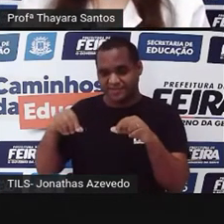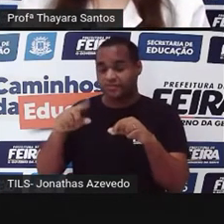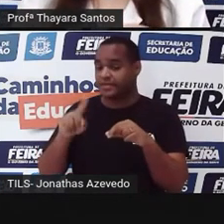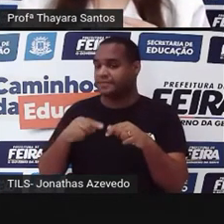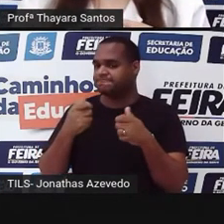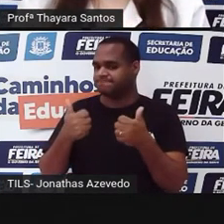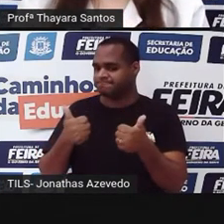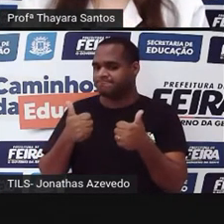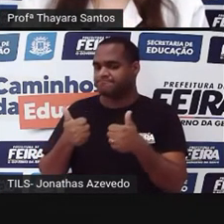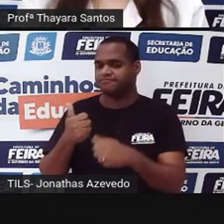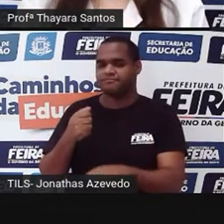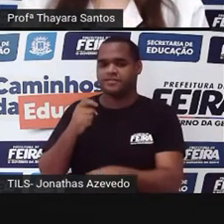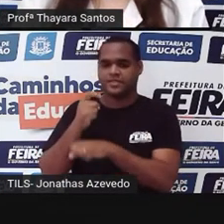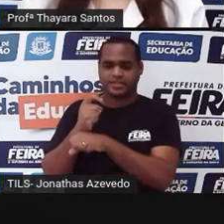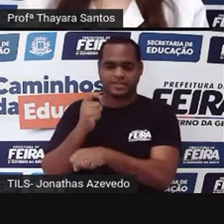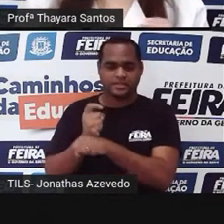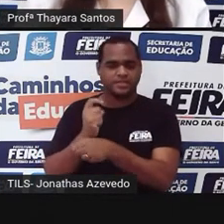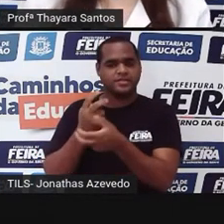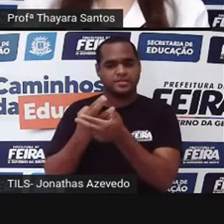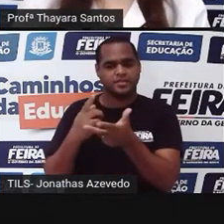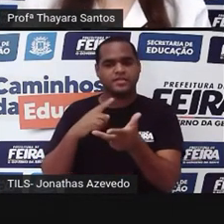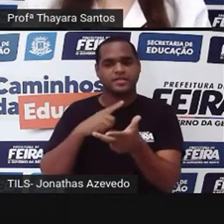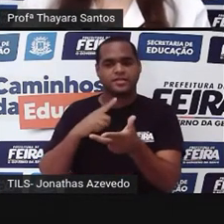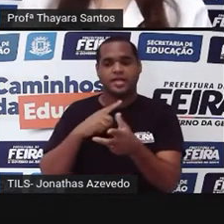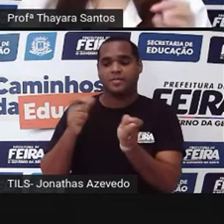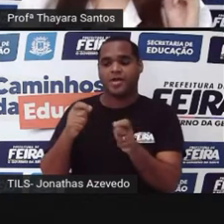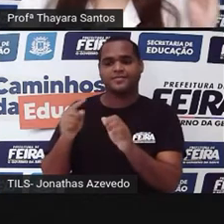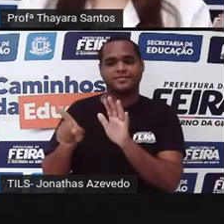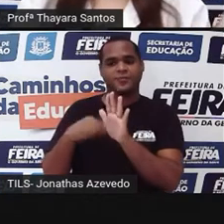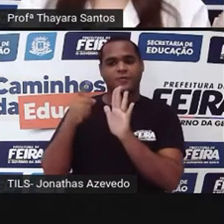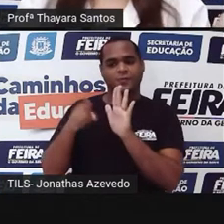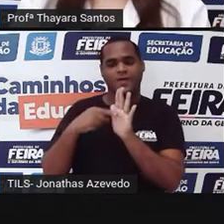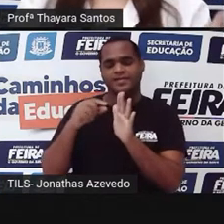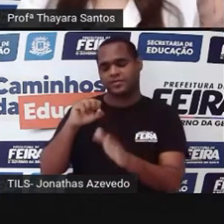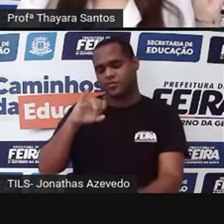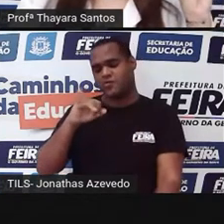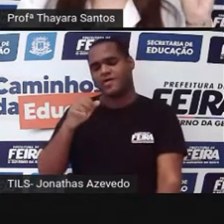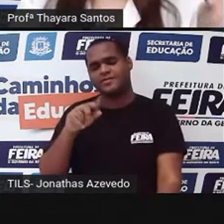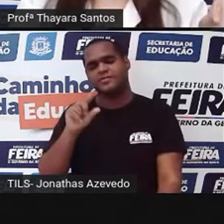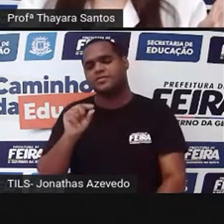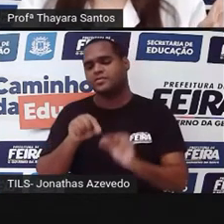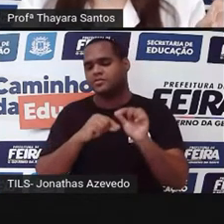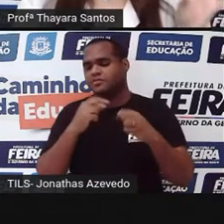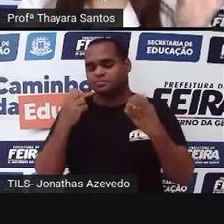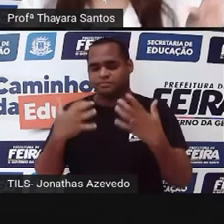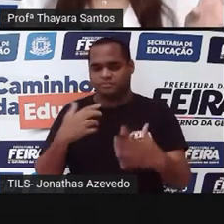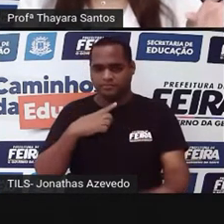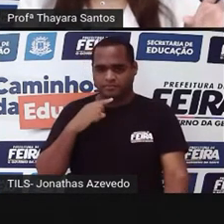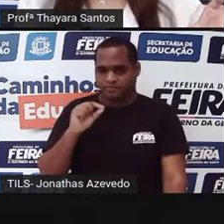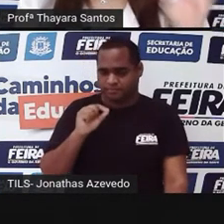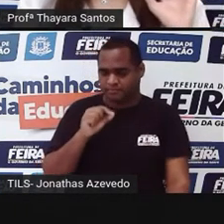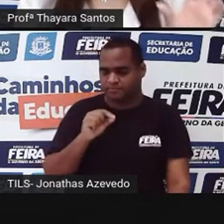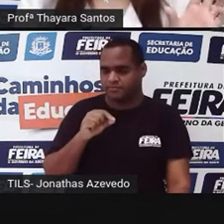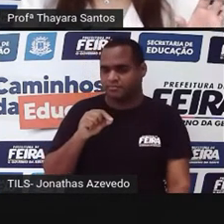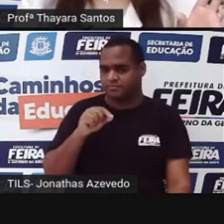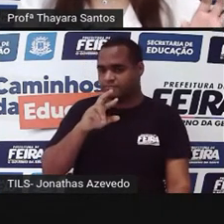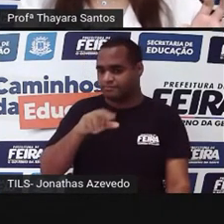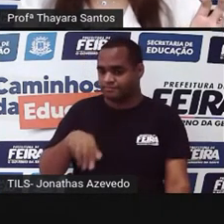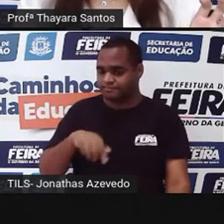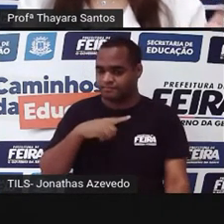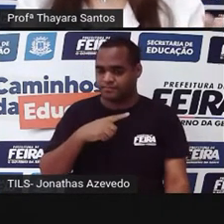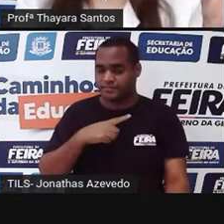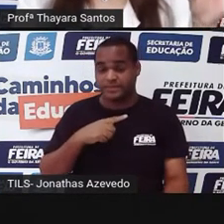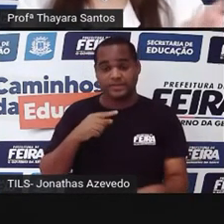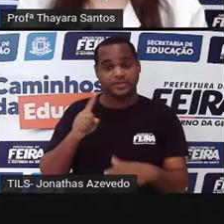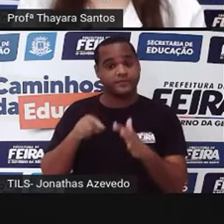é resistente a algumas pragas que atacam a soja. Então, o foi que eles fizeram? Pegaram esse gene da bactéria, que era resistente